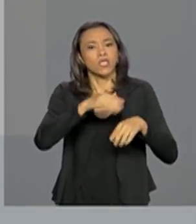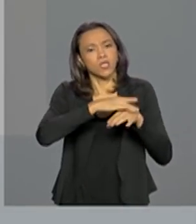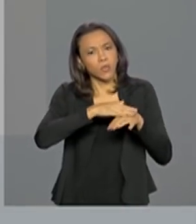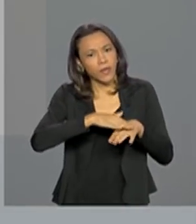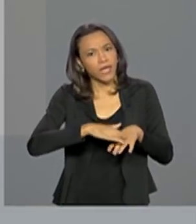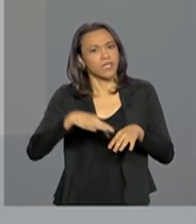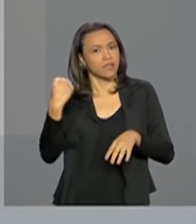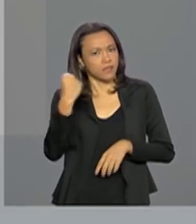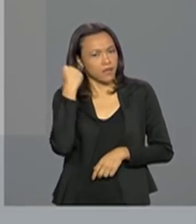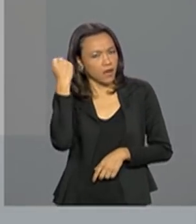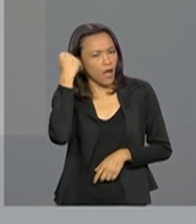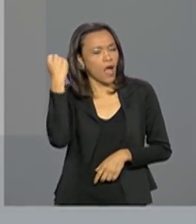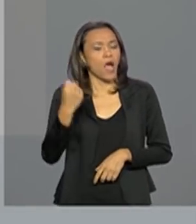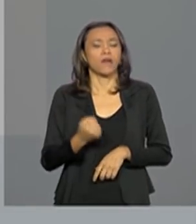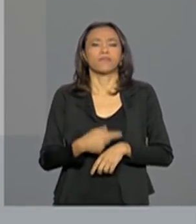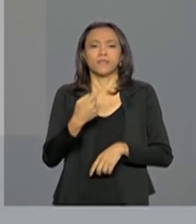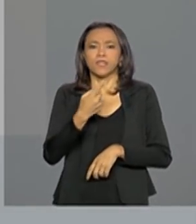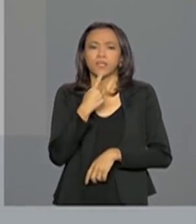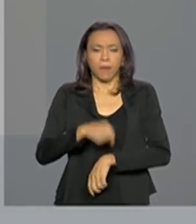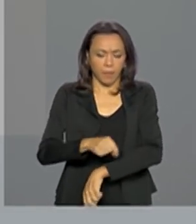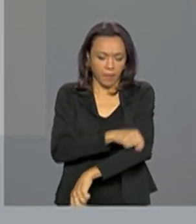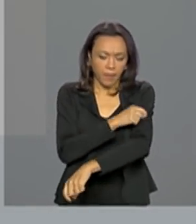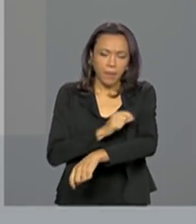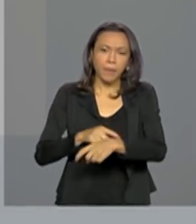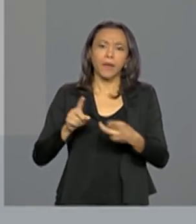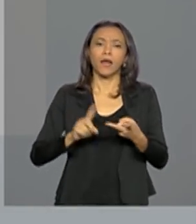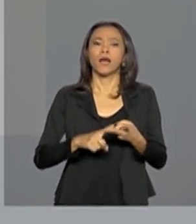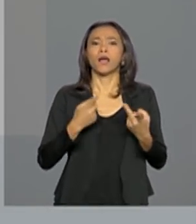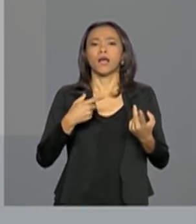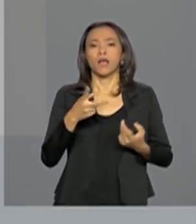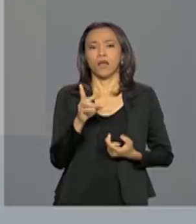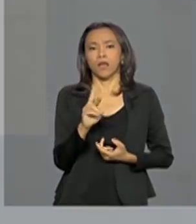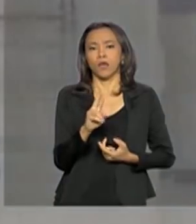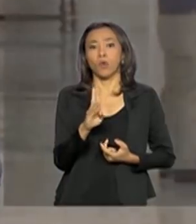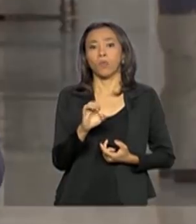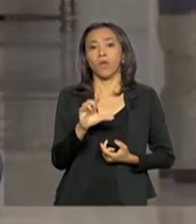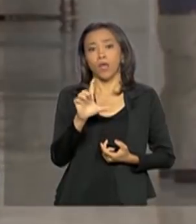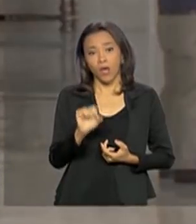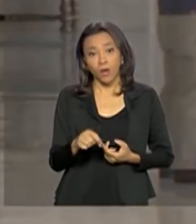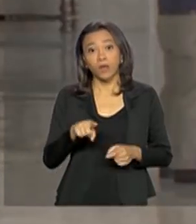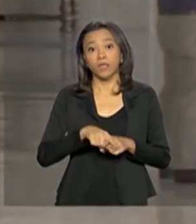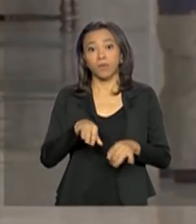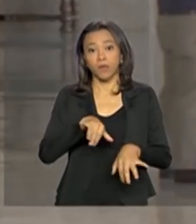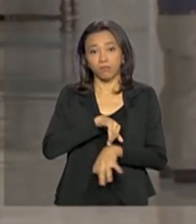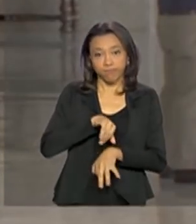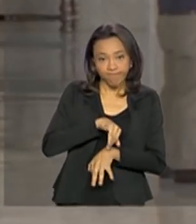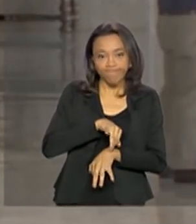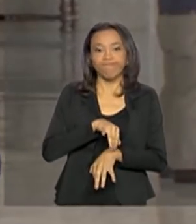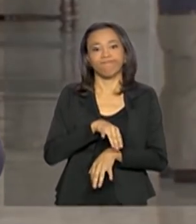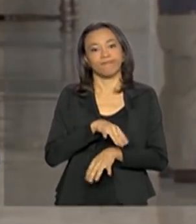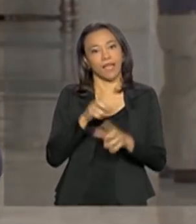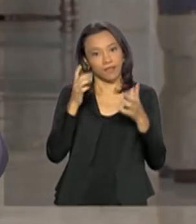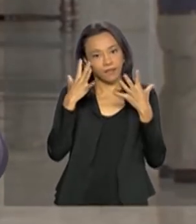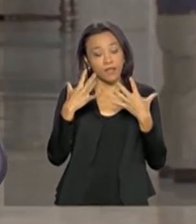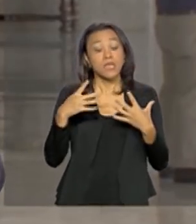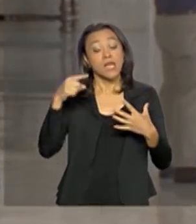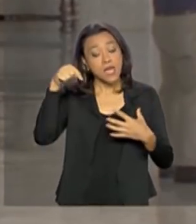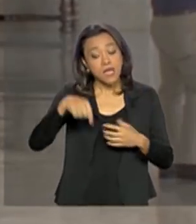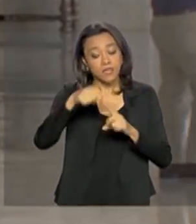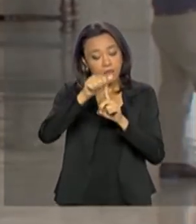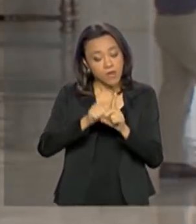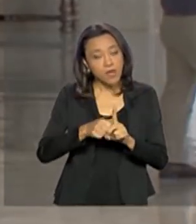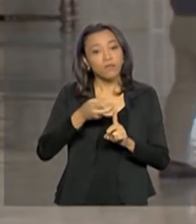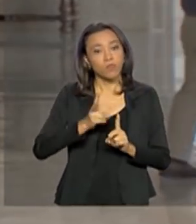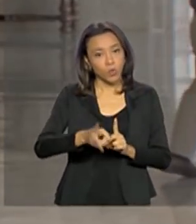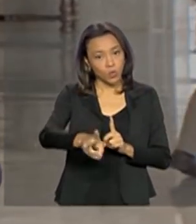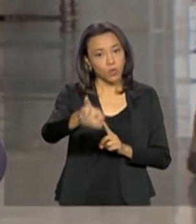graves como sarampo, rubéola, paralisia infantil. Bem, esse mês a recomendação do Ministério da Saúde é sim, vamos manter a